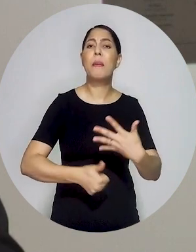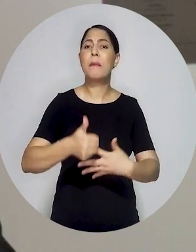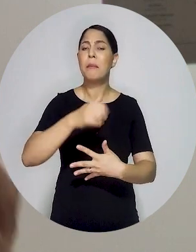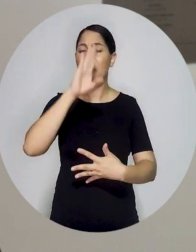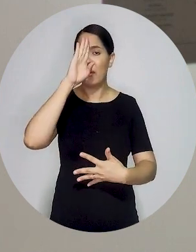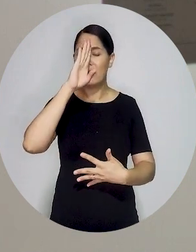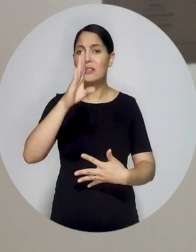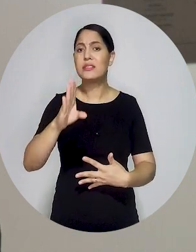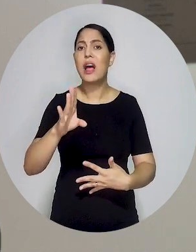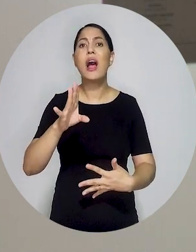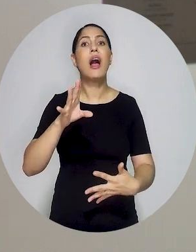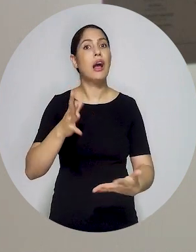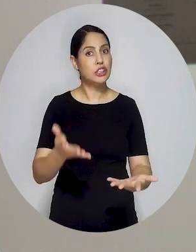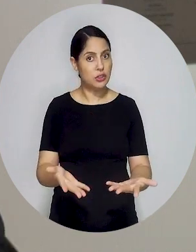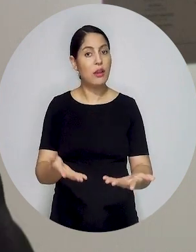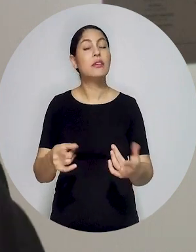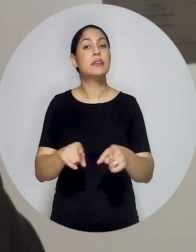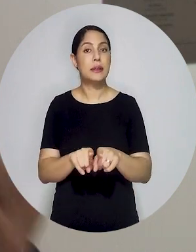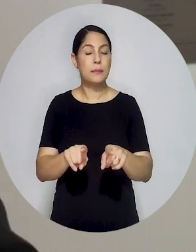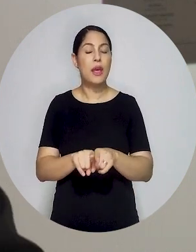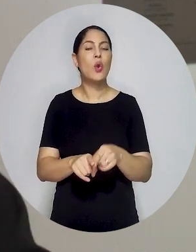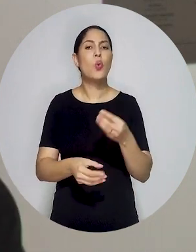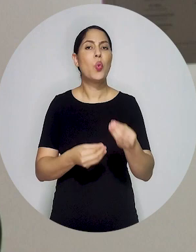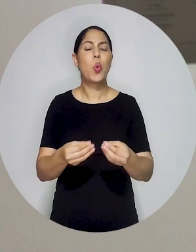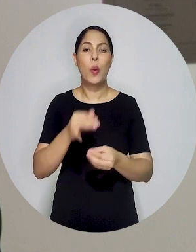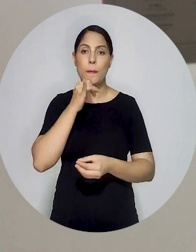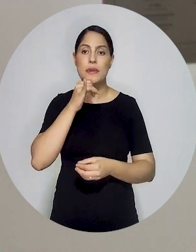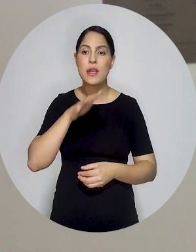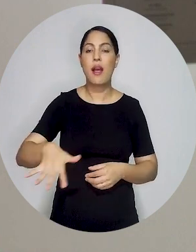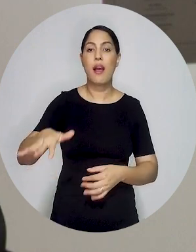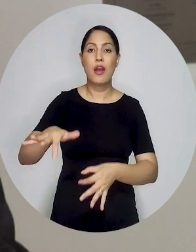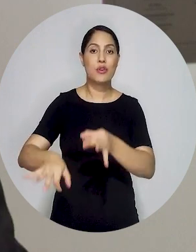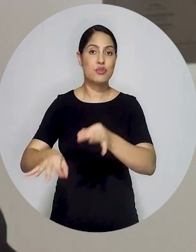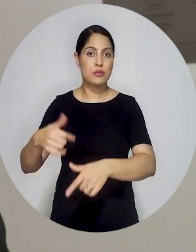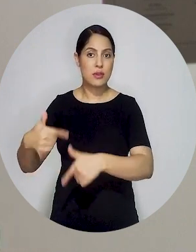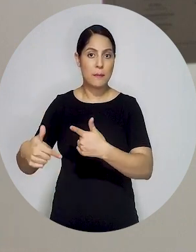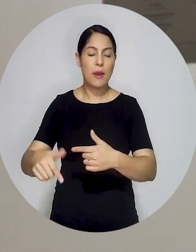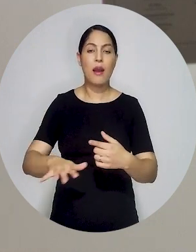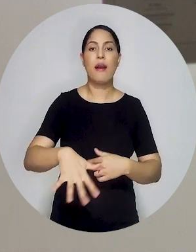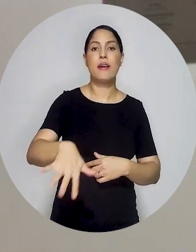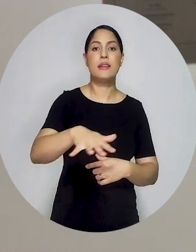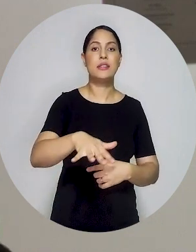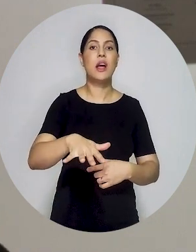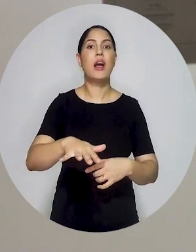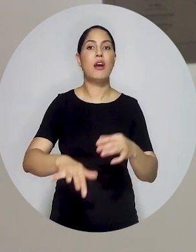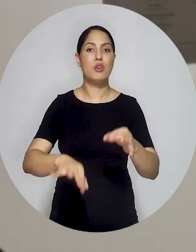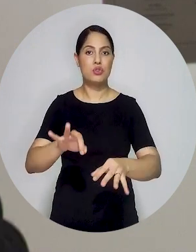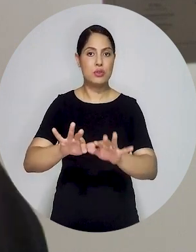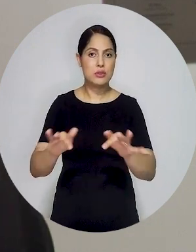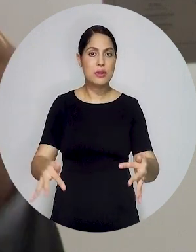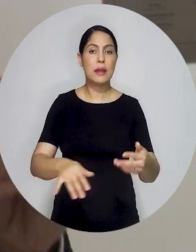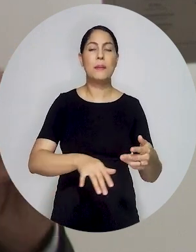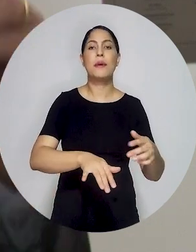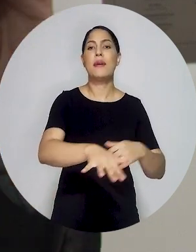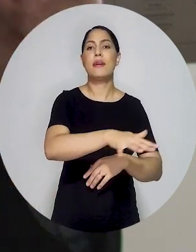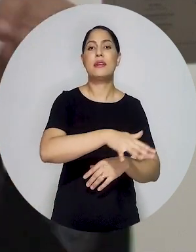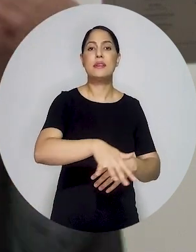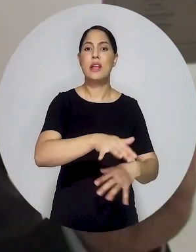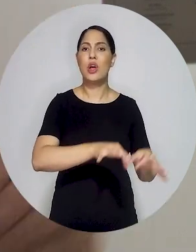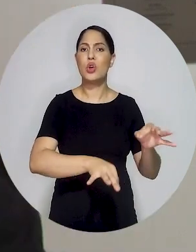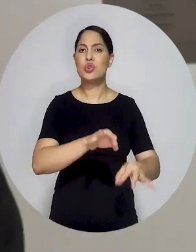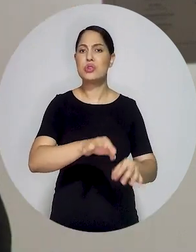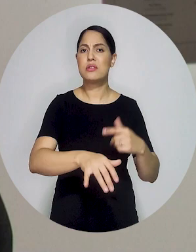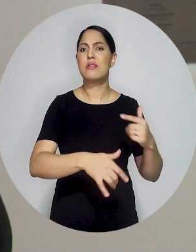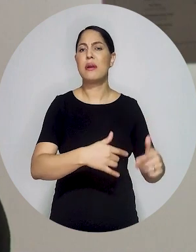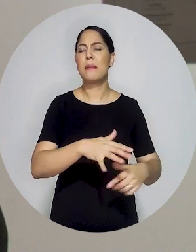formação das prioridades e dos aspectos específicos na Justiça do Trabalho, na Justiça Comum, na Justiça Federal e também os aspectos de